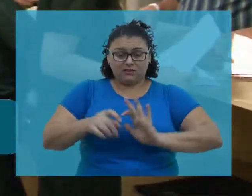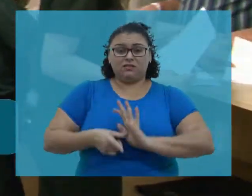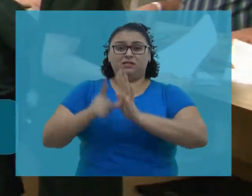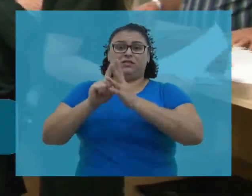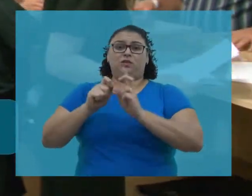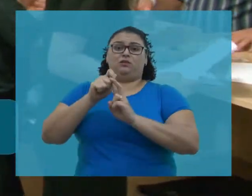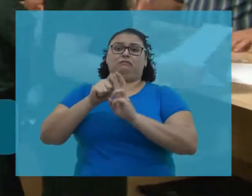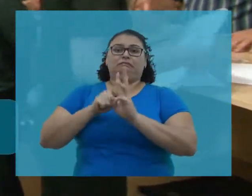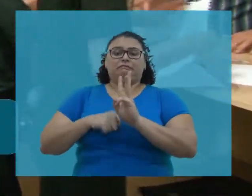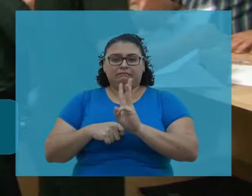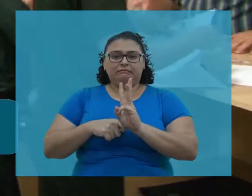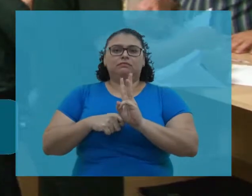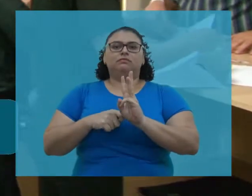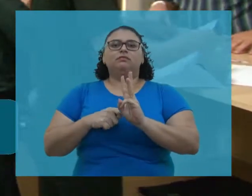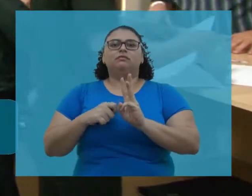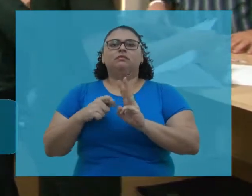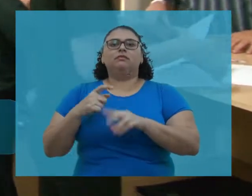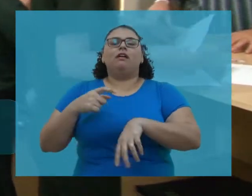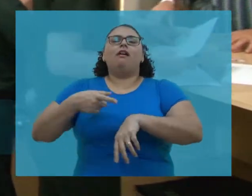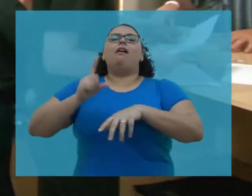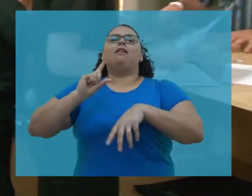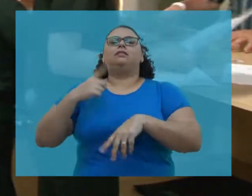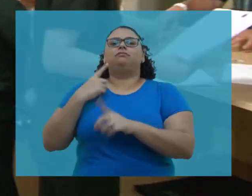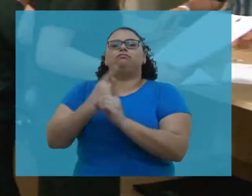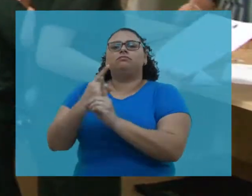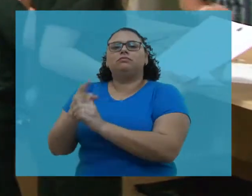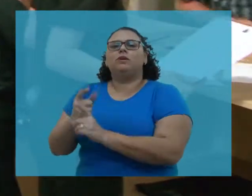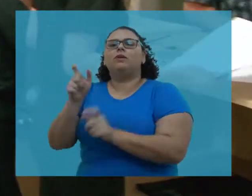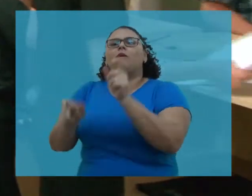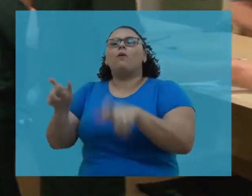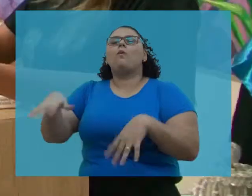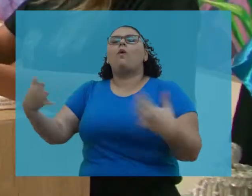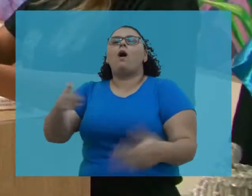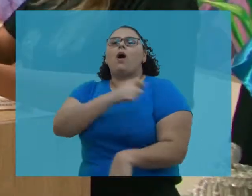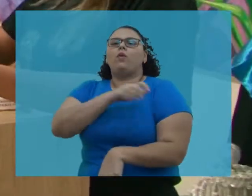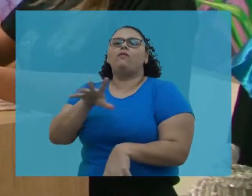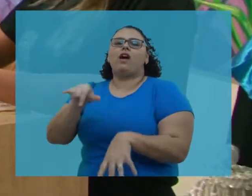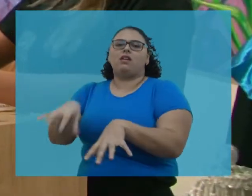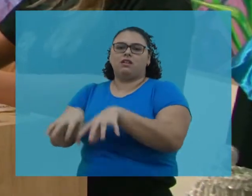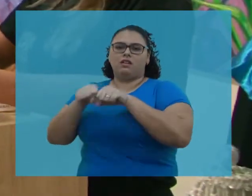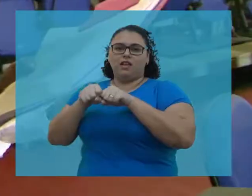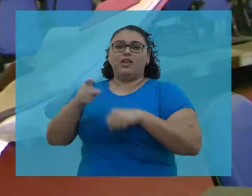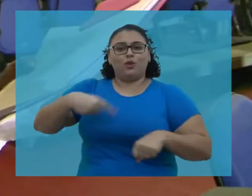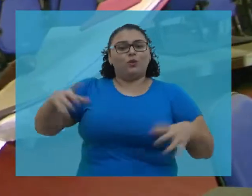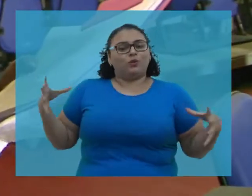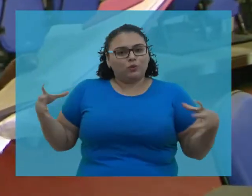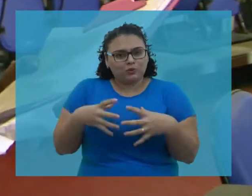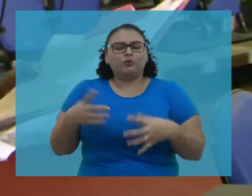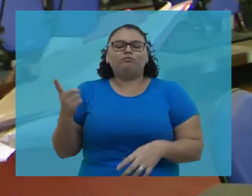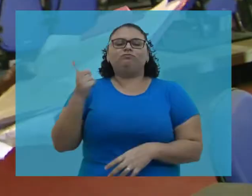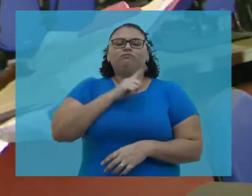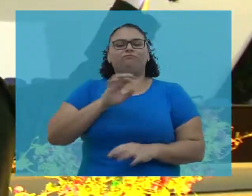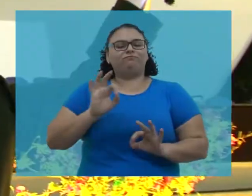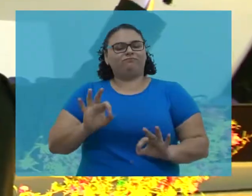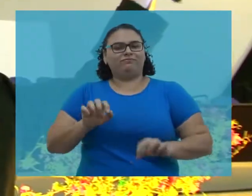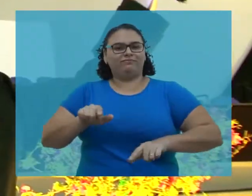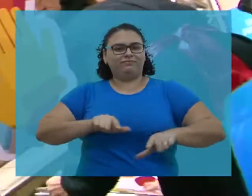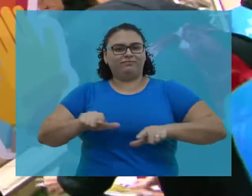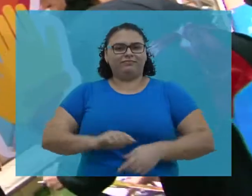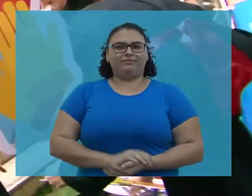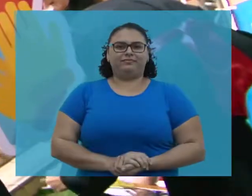meses antes, né? A partir do momento em que a gente tem que identificar os alunos que estão concluindo, e aí nós, todos juntos, realizamos esse trabalho.